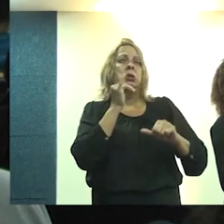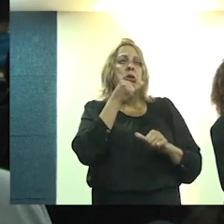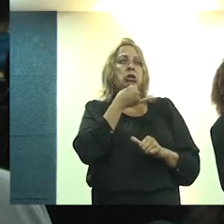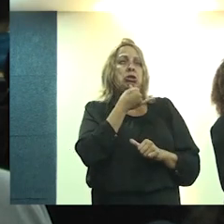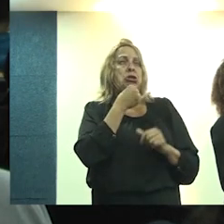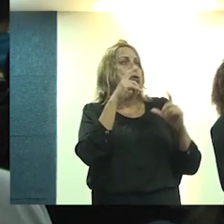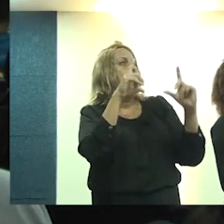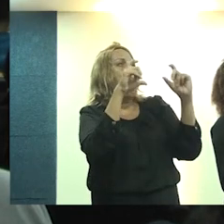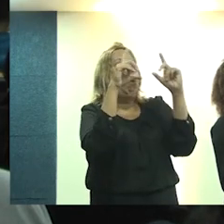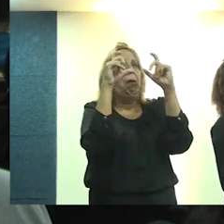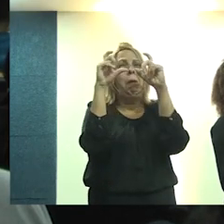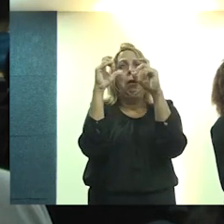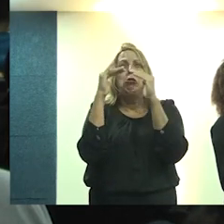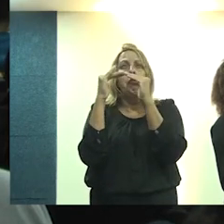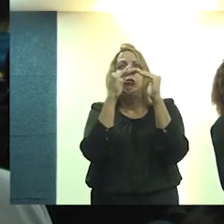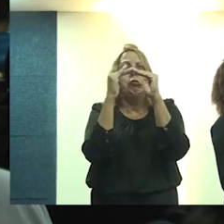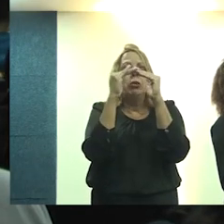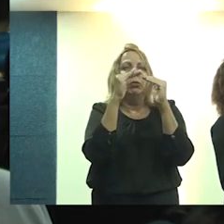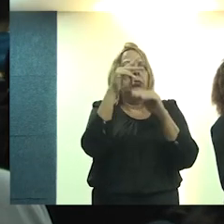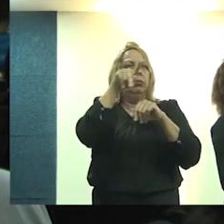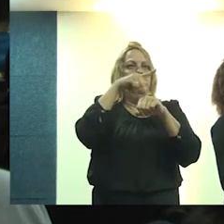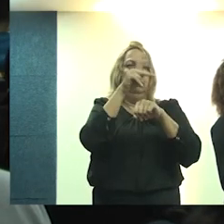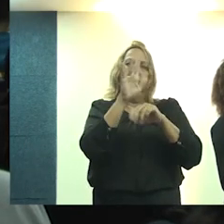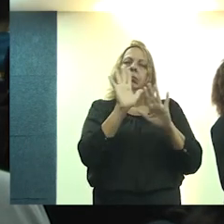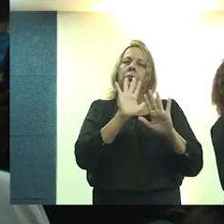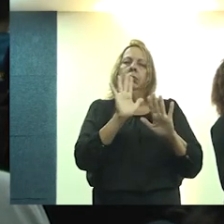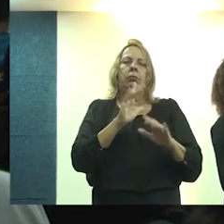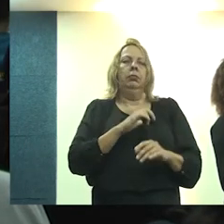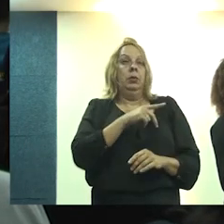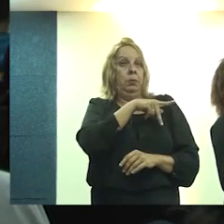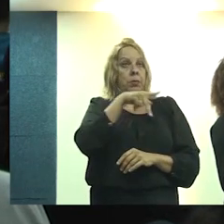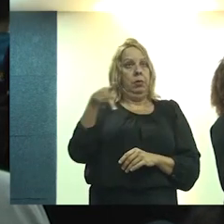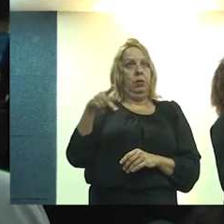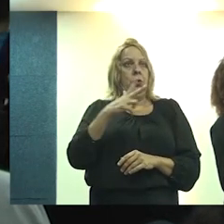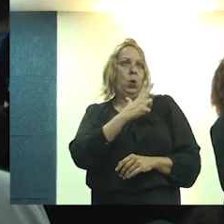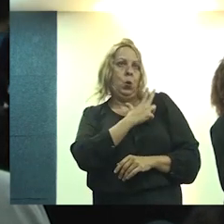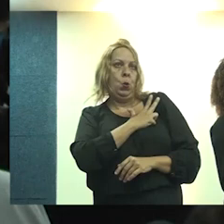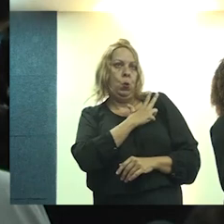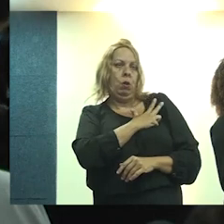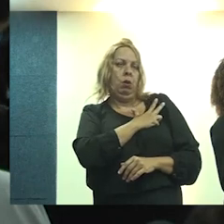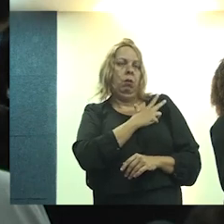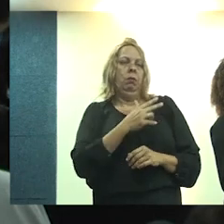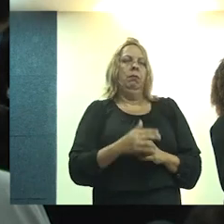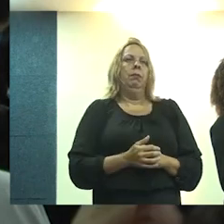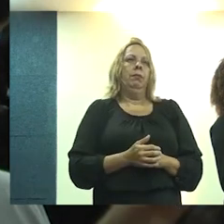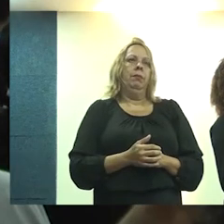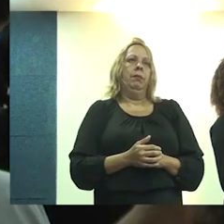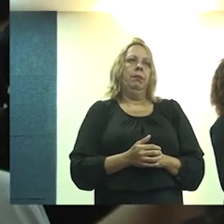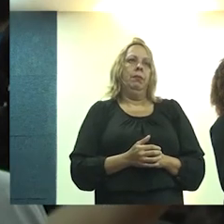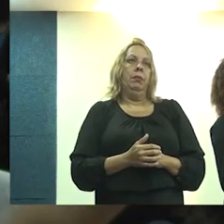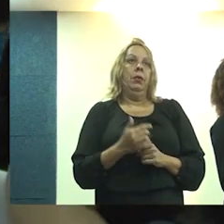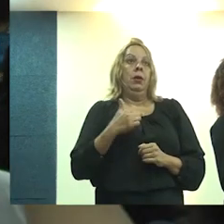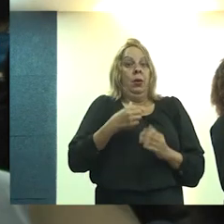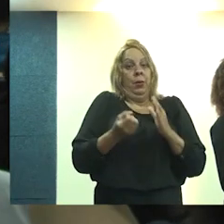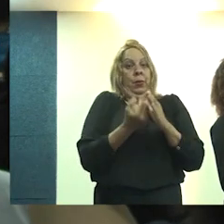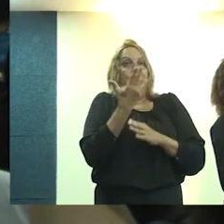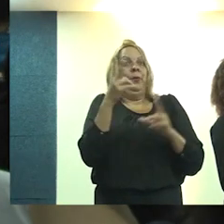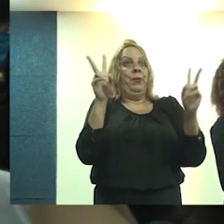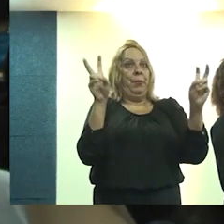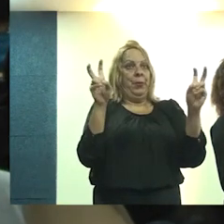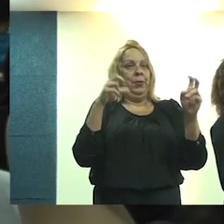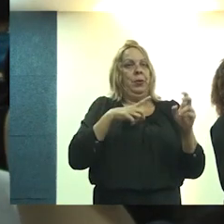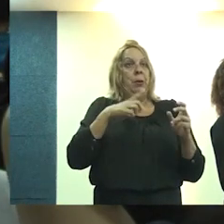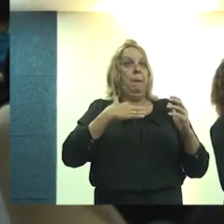triste fotografia do nosso país. O presidente Lula, com o relançamento do Minha Casa Minha Vida,